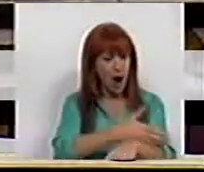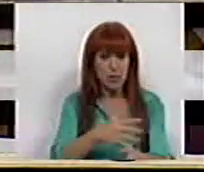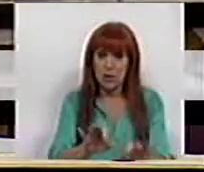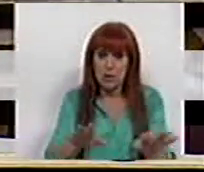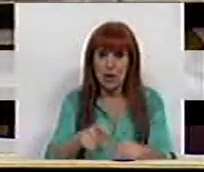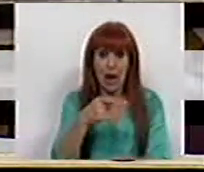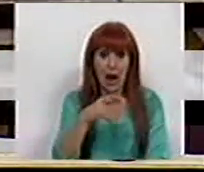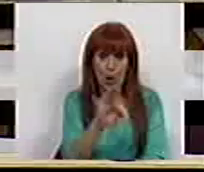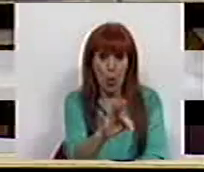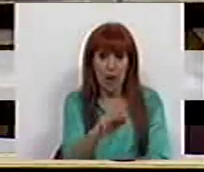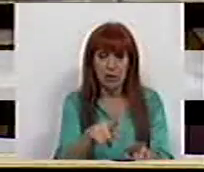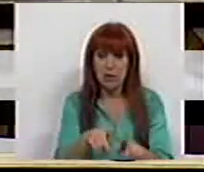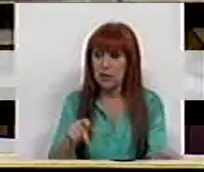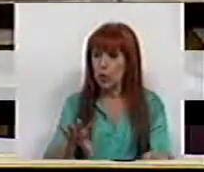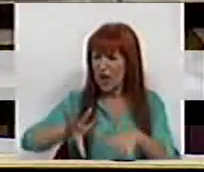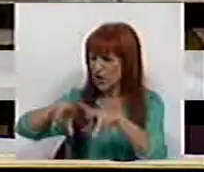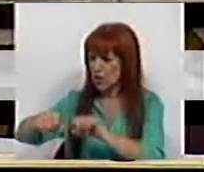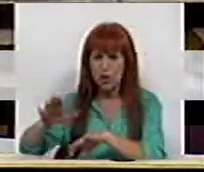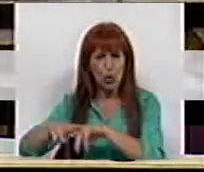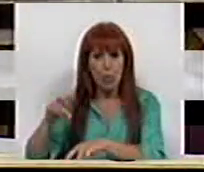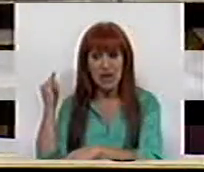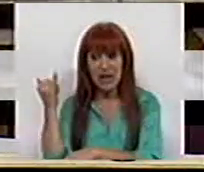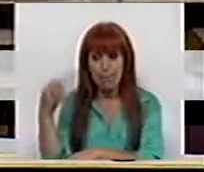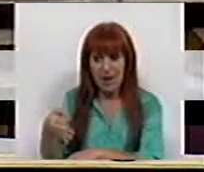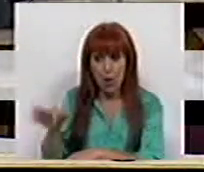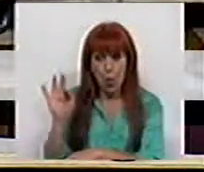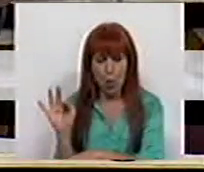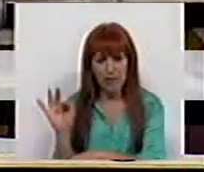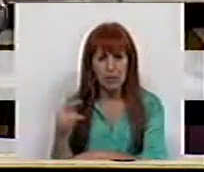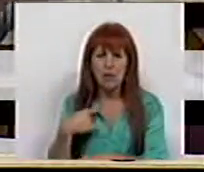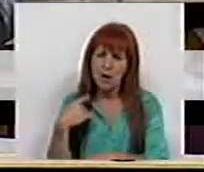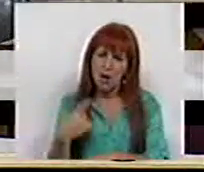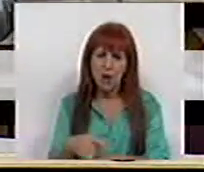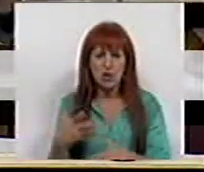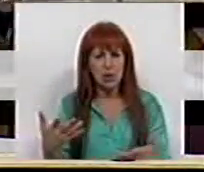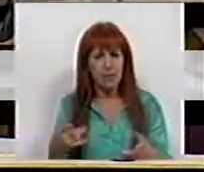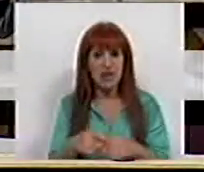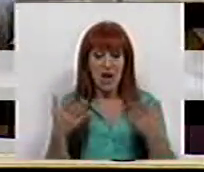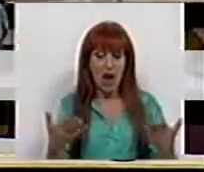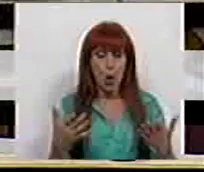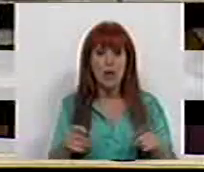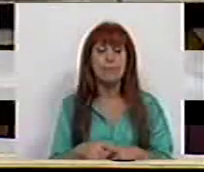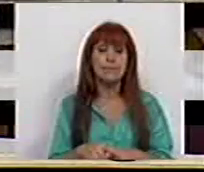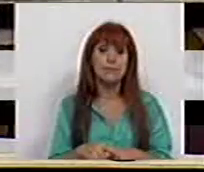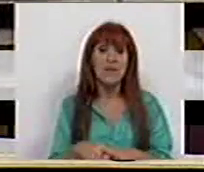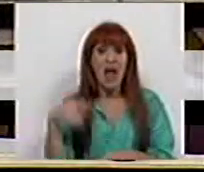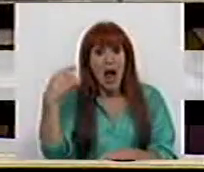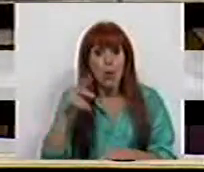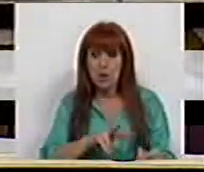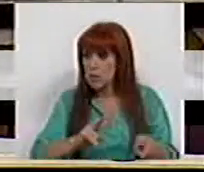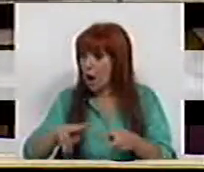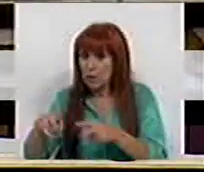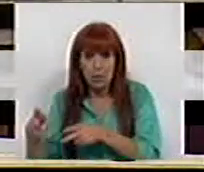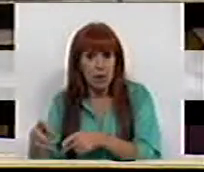como é o caso da A4, com a destruição do IP4, nós vamos ter agora que as únicas